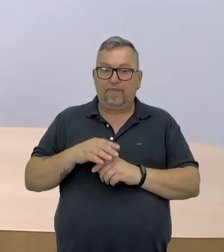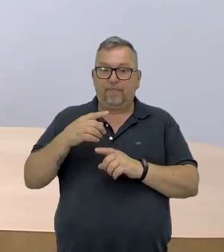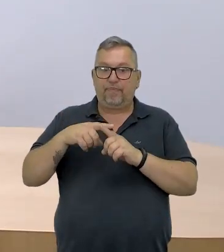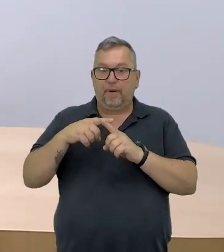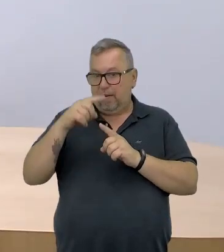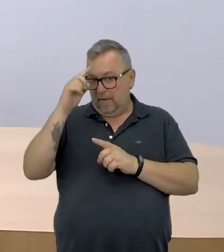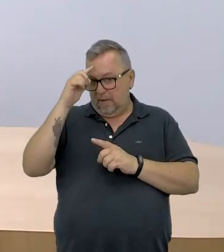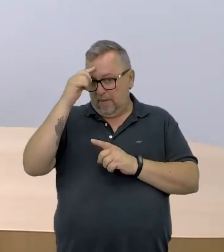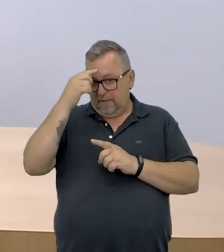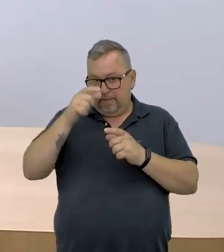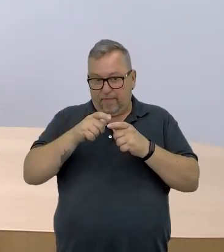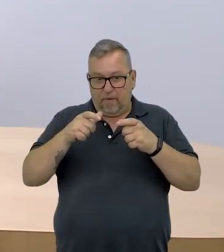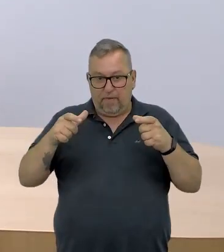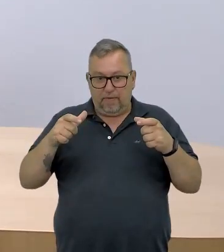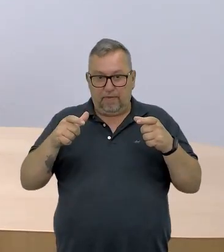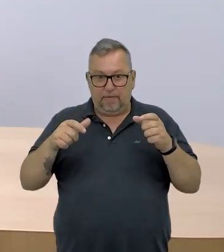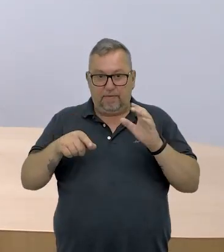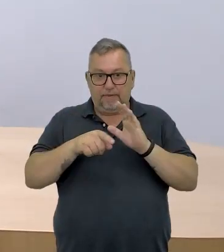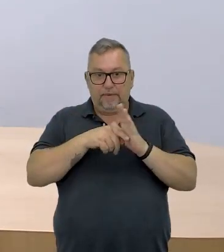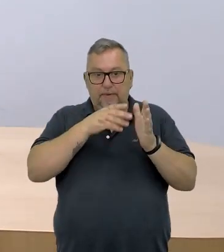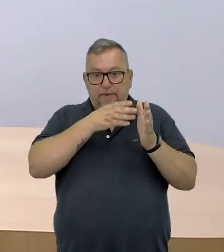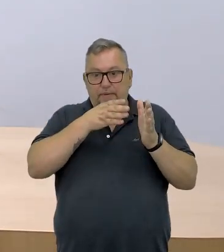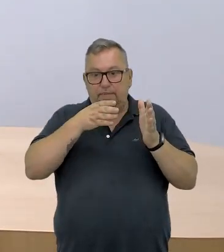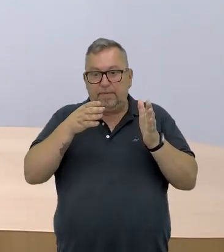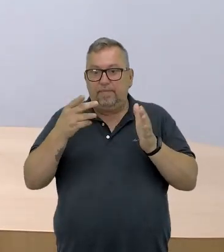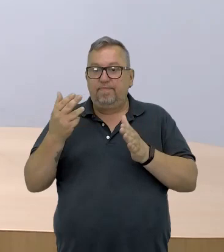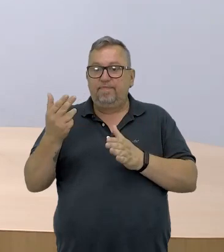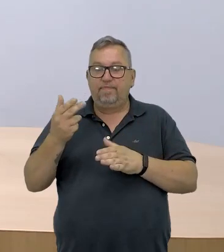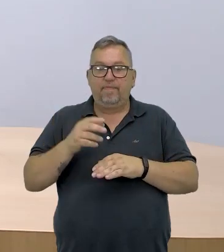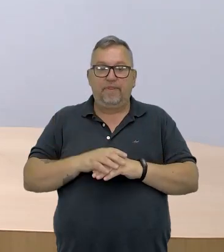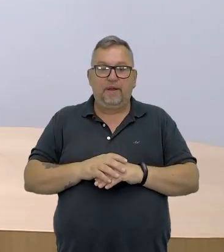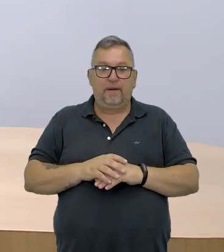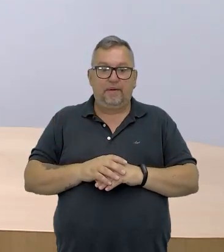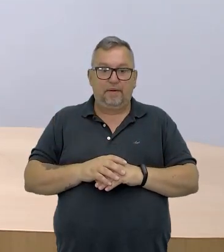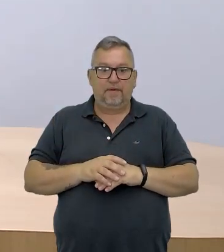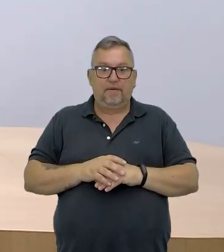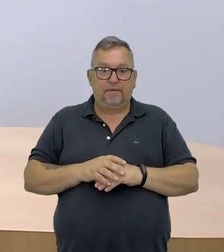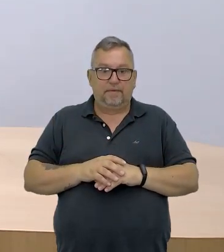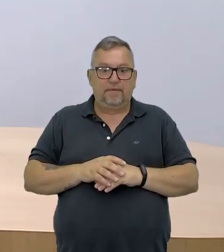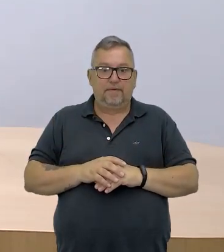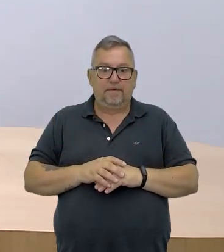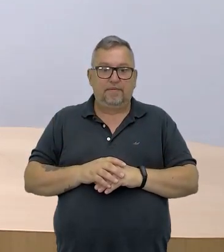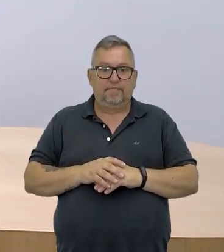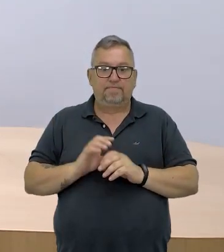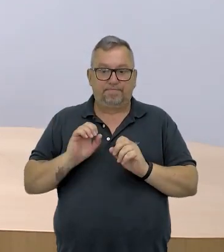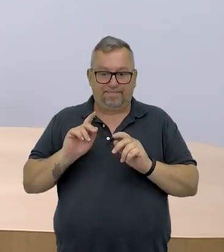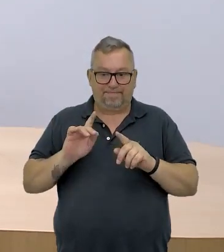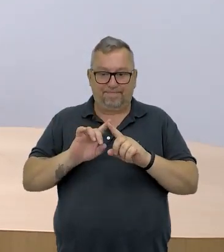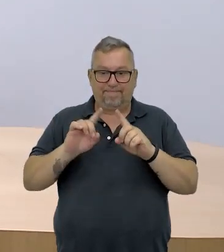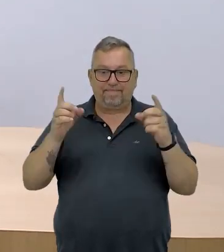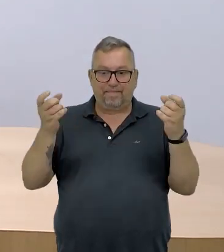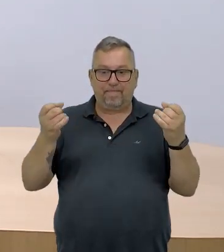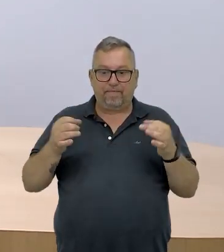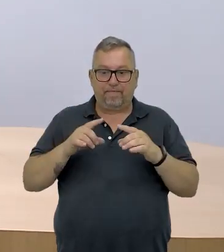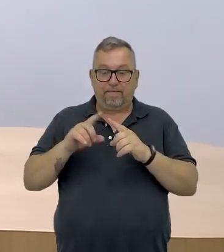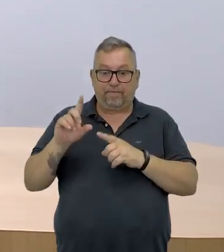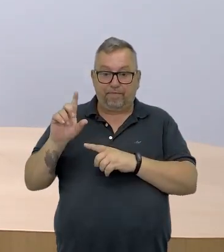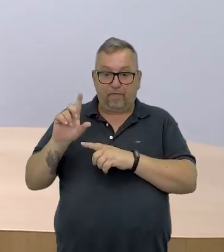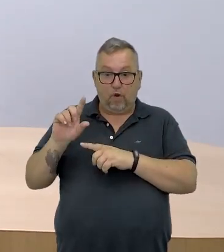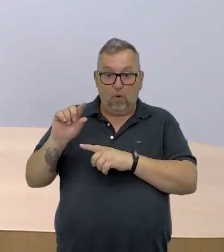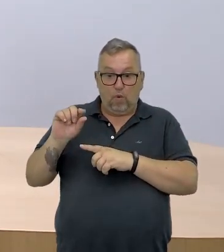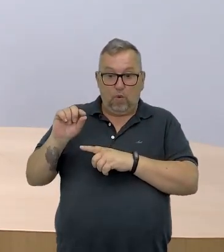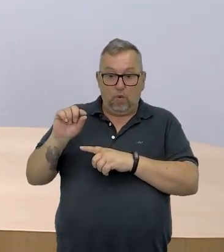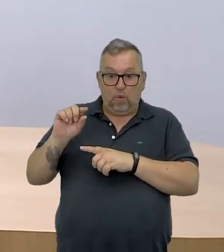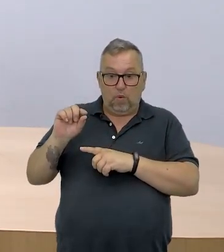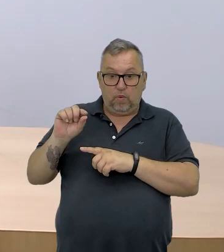segundos na placa do Arduino é dividido em mil partes iguais. Tá? Ele escreve em milissegundos. Tá? Então, ele acende o LED, o